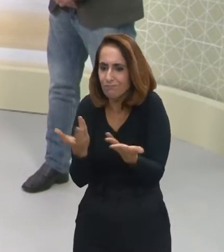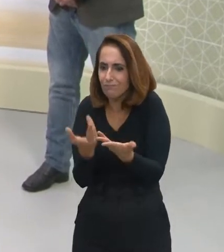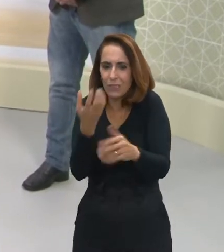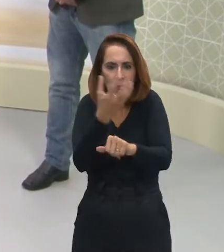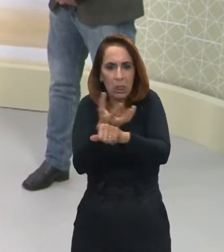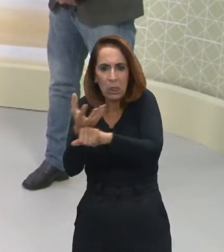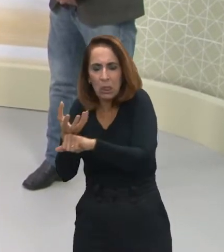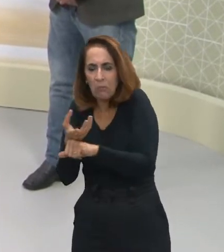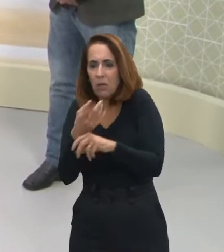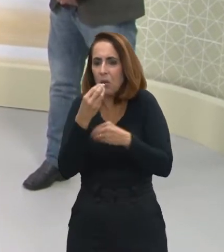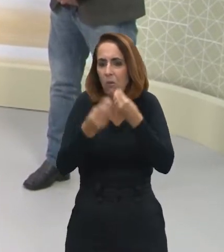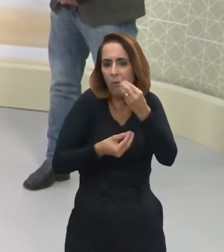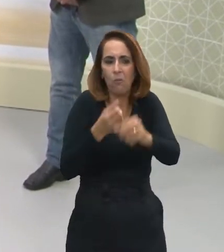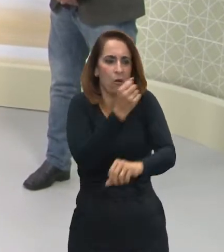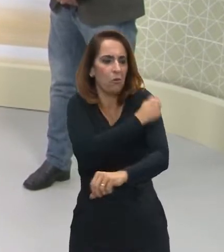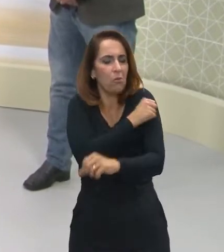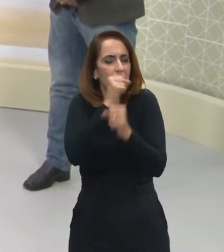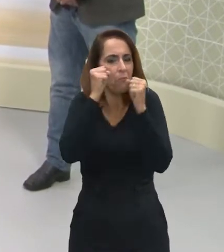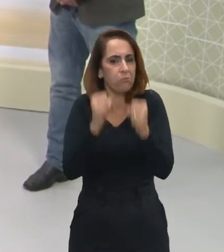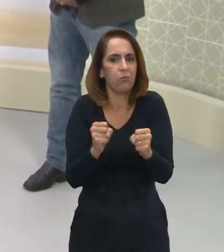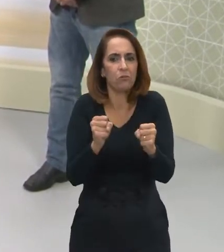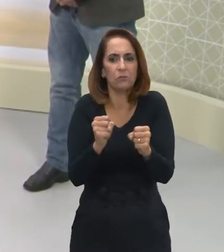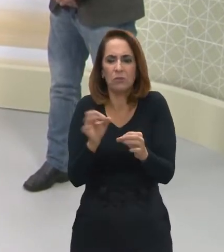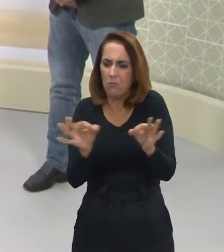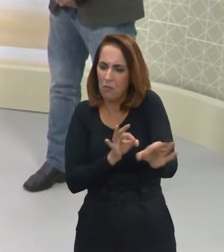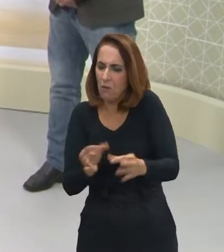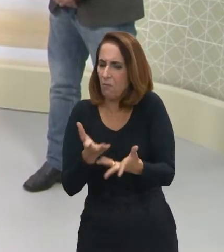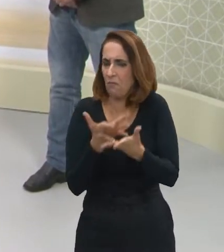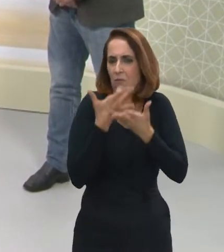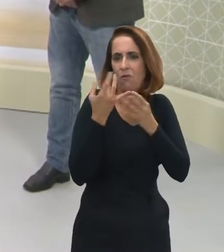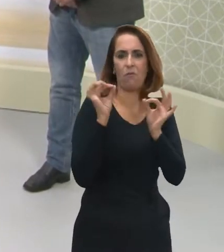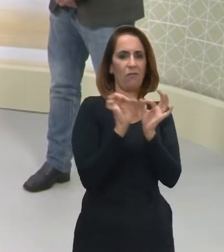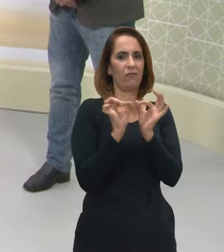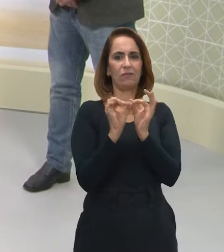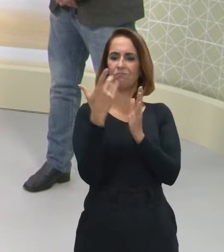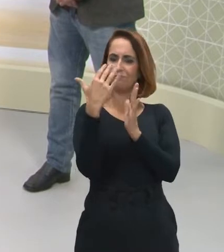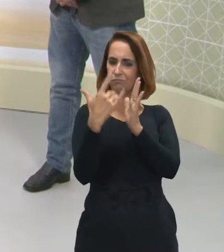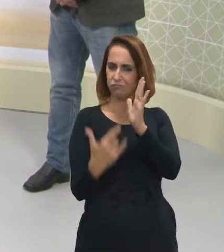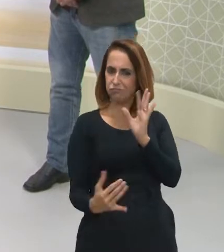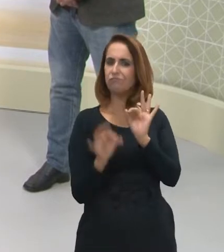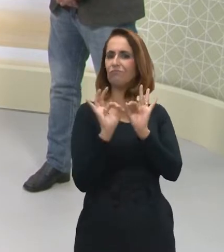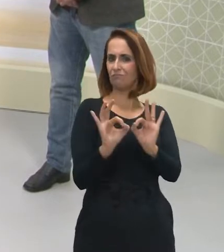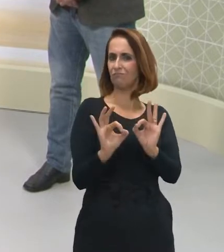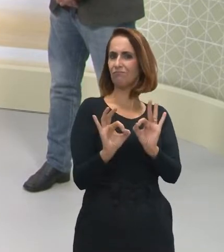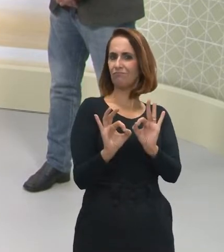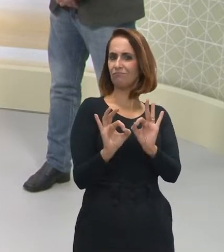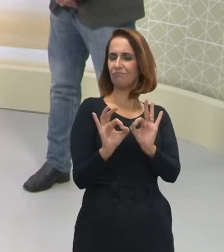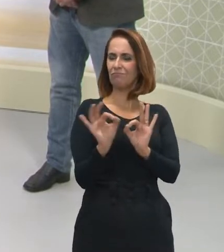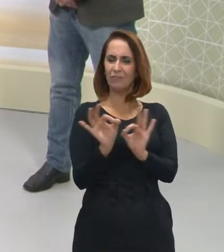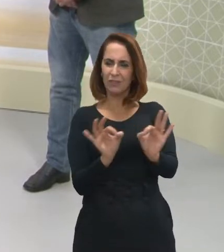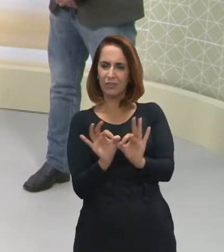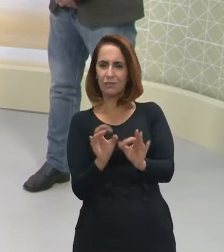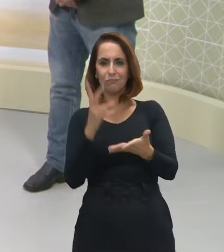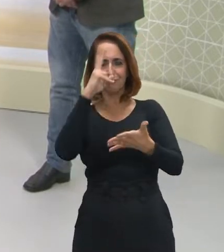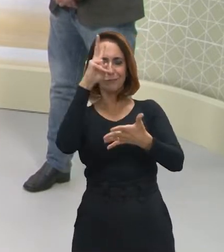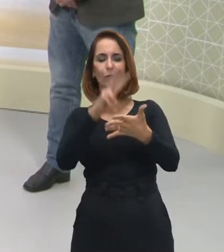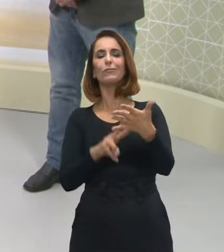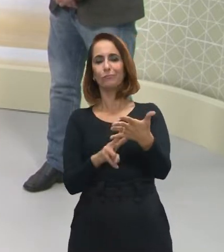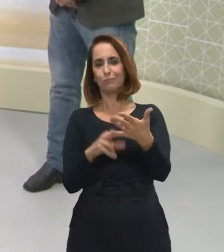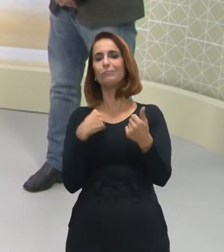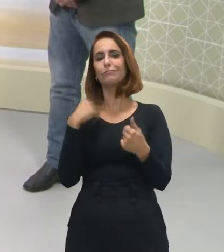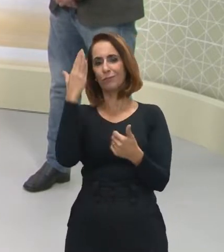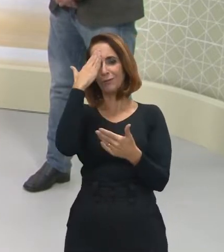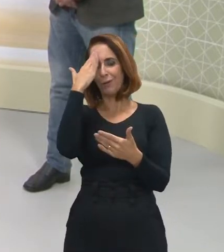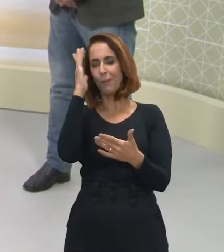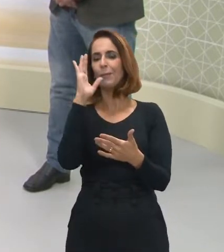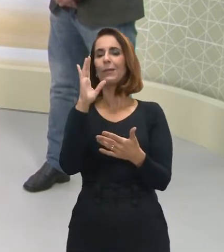aluno, então, que está se preparando, ele pode se preparar melhor para fazer essas questões e organizar a questão da leitura? Porque a gente sabe